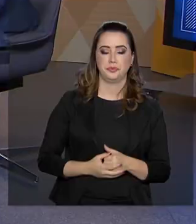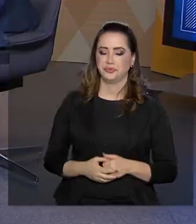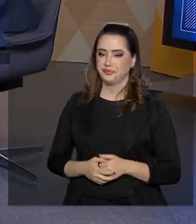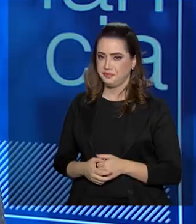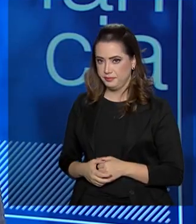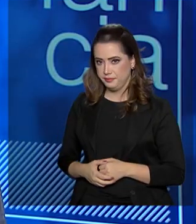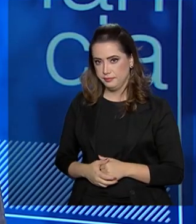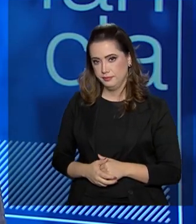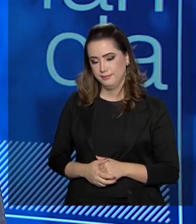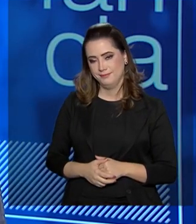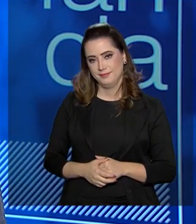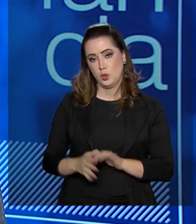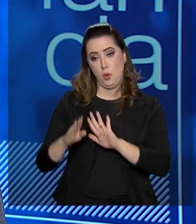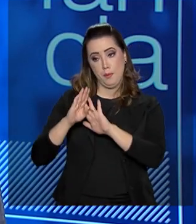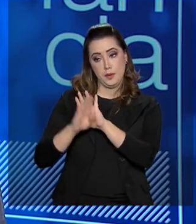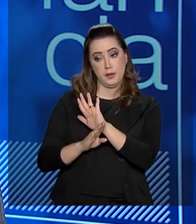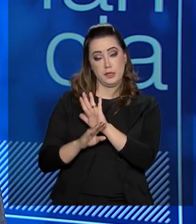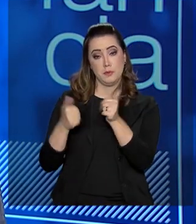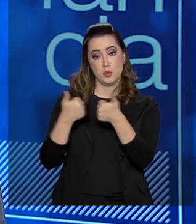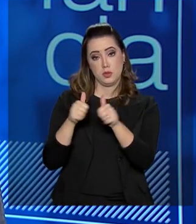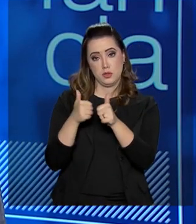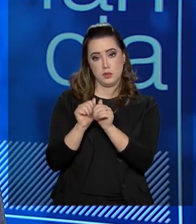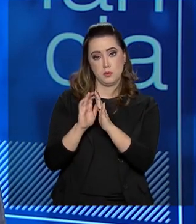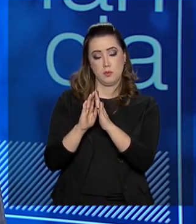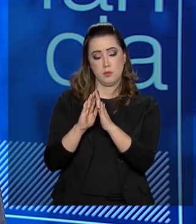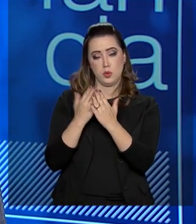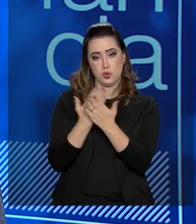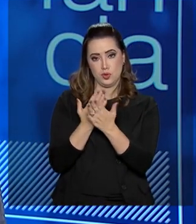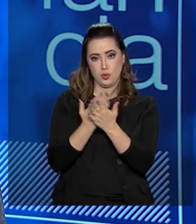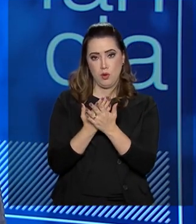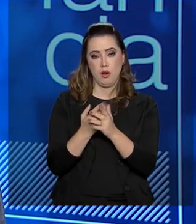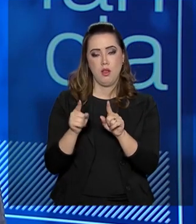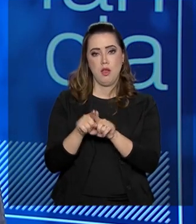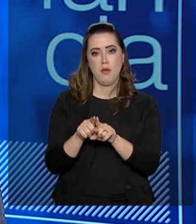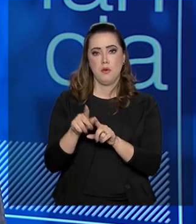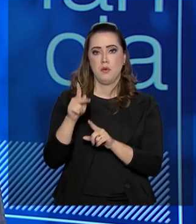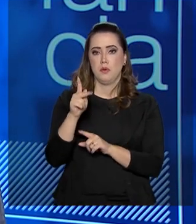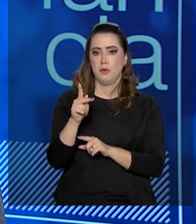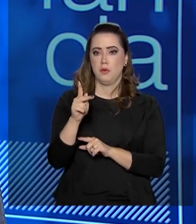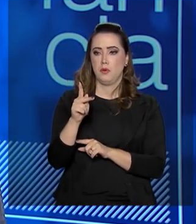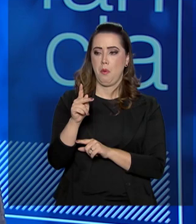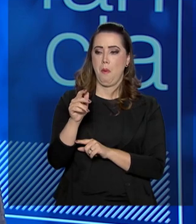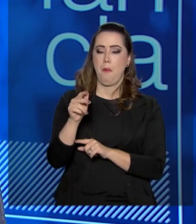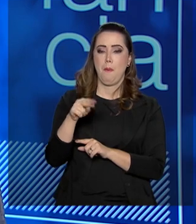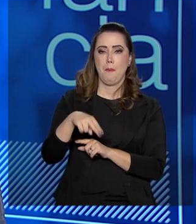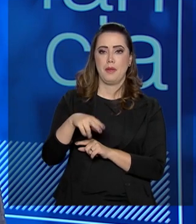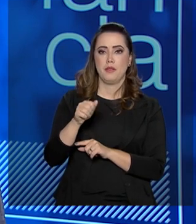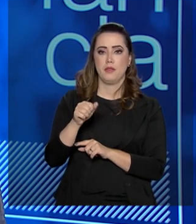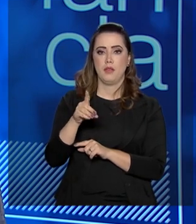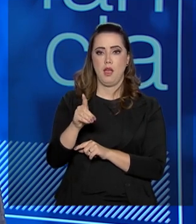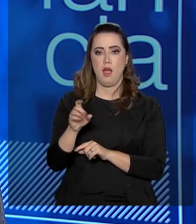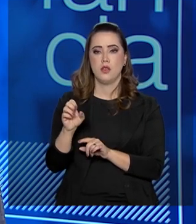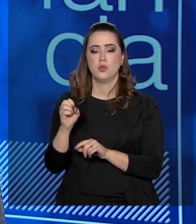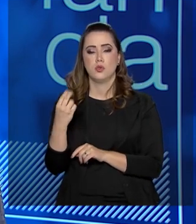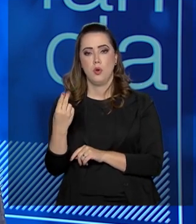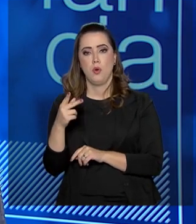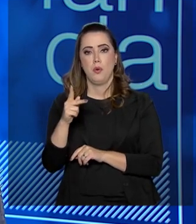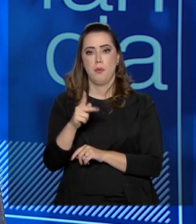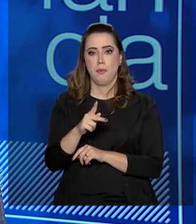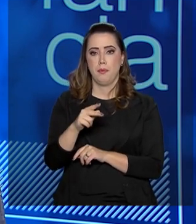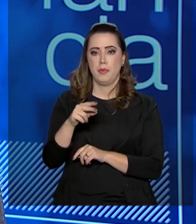O Programa do Transporte Escolar, o PNAT, o PDD, Dinheiro Direto na Escola,